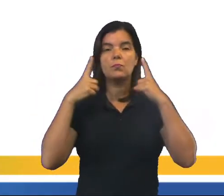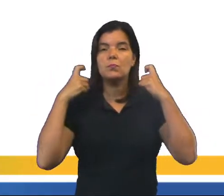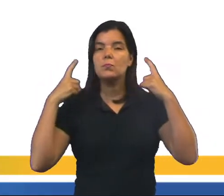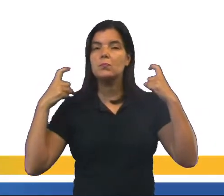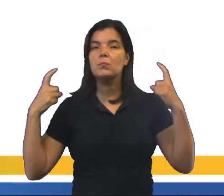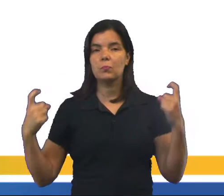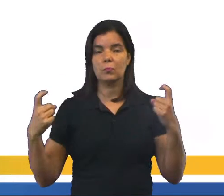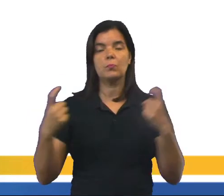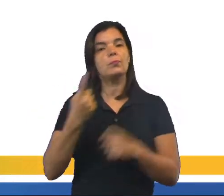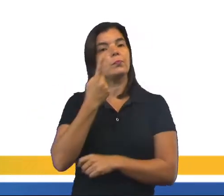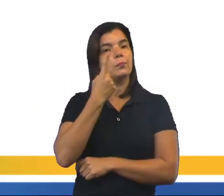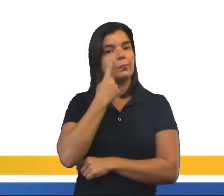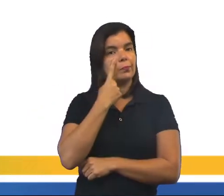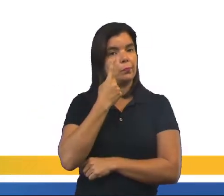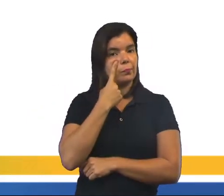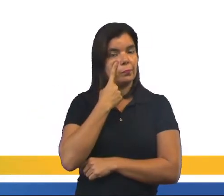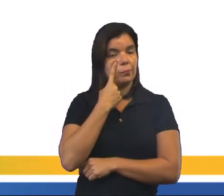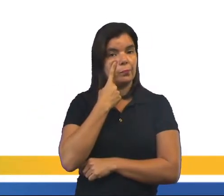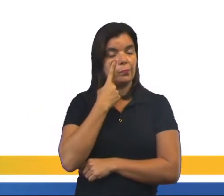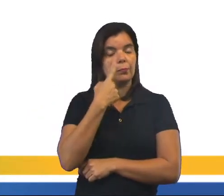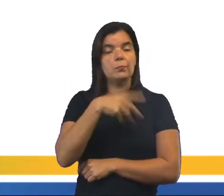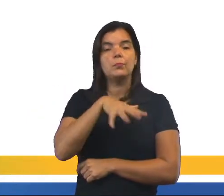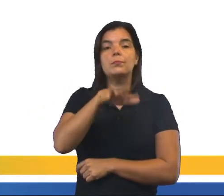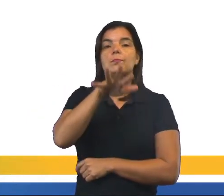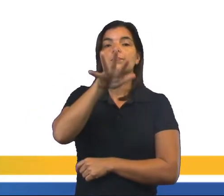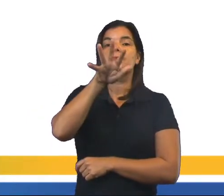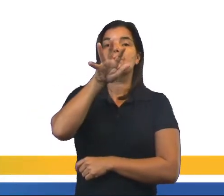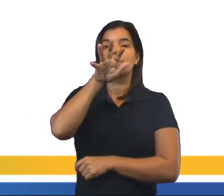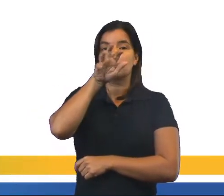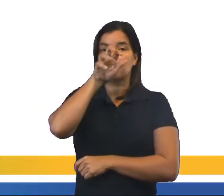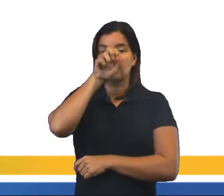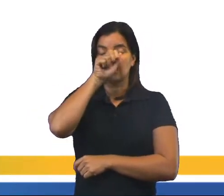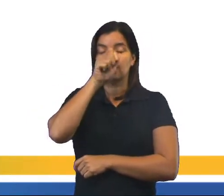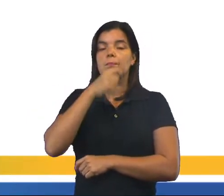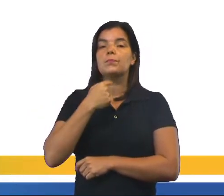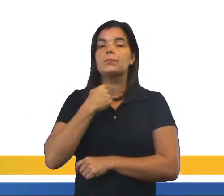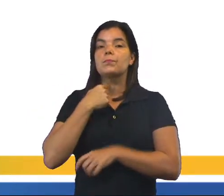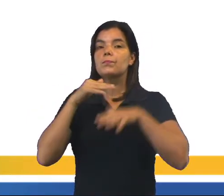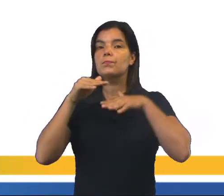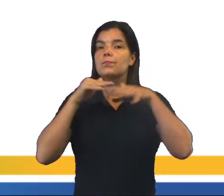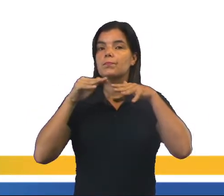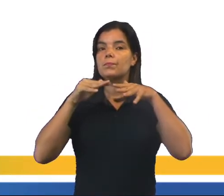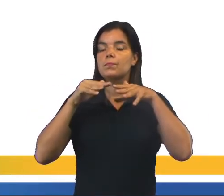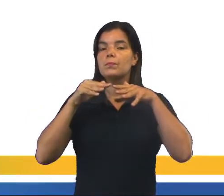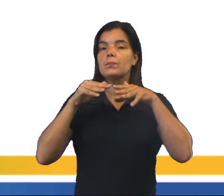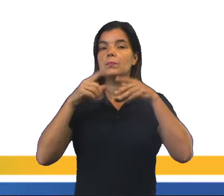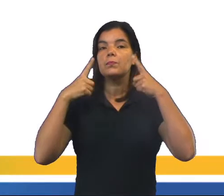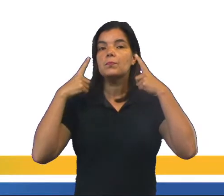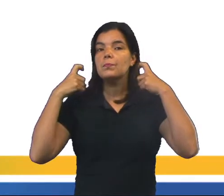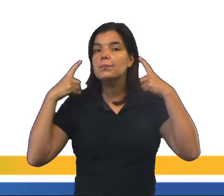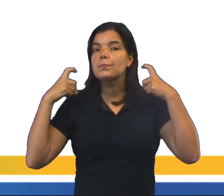Ou seja, olha só, através da respiração, essa vibração, ela produz som.